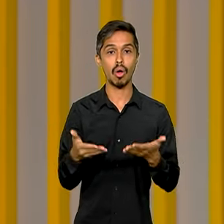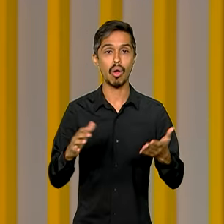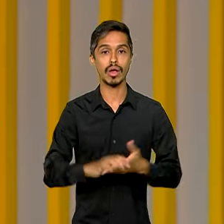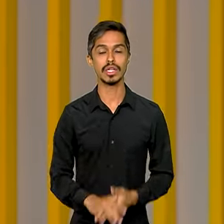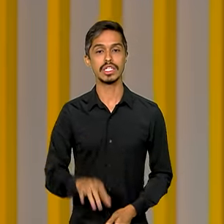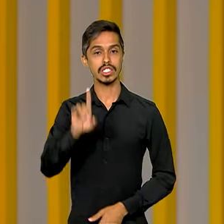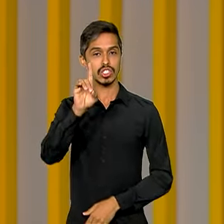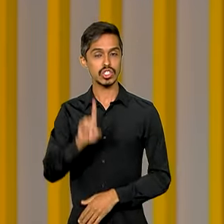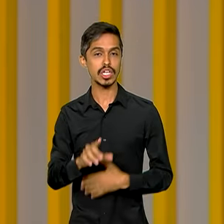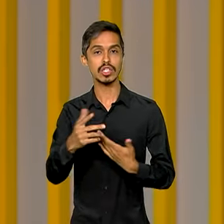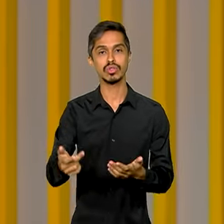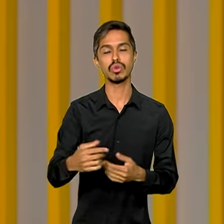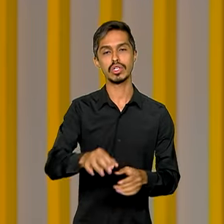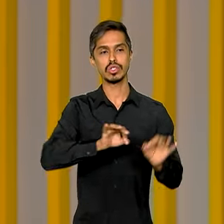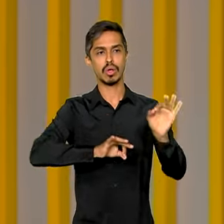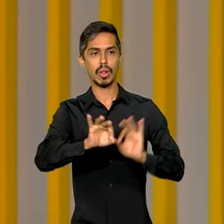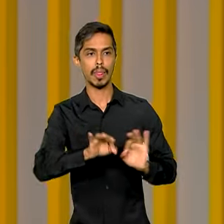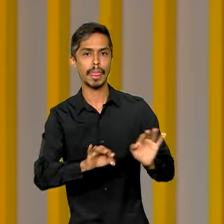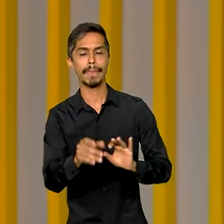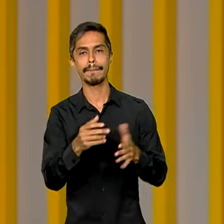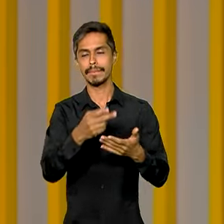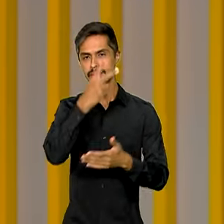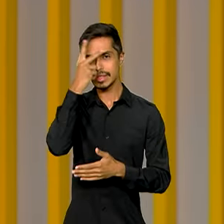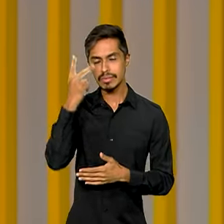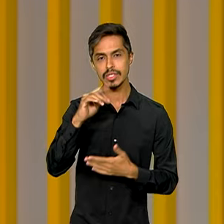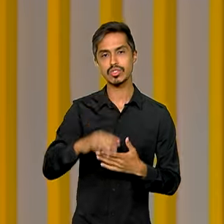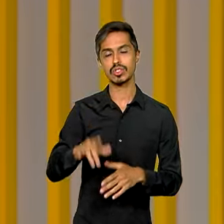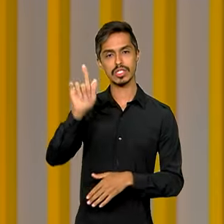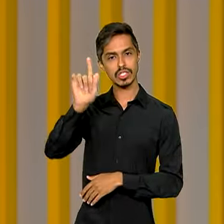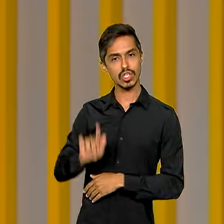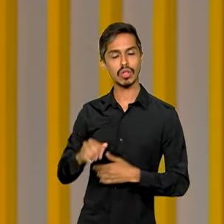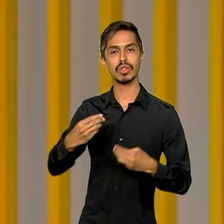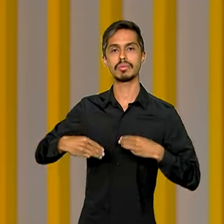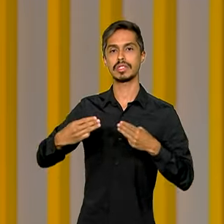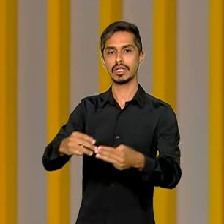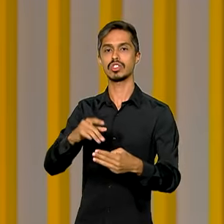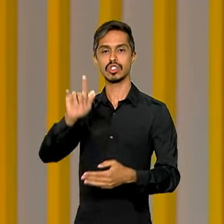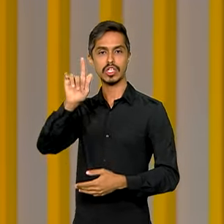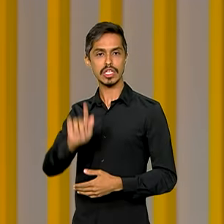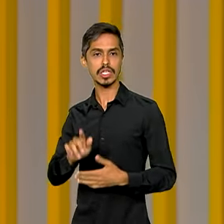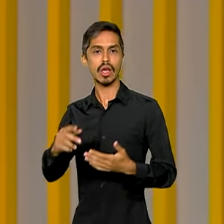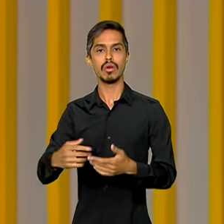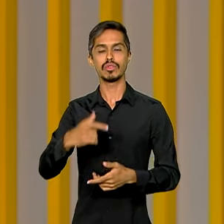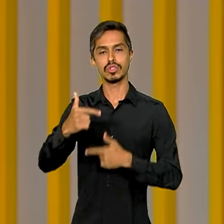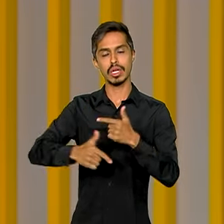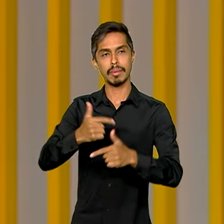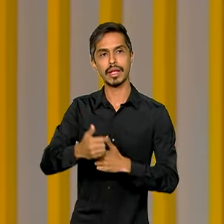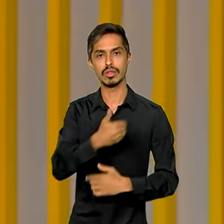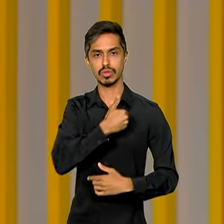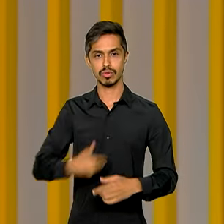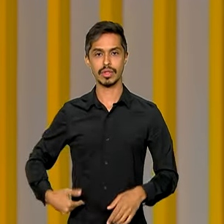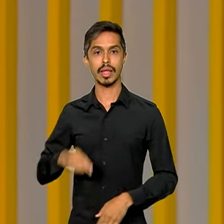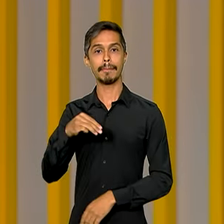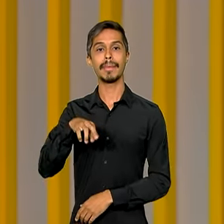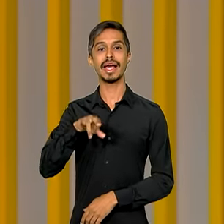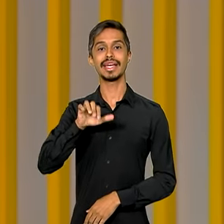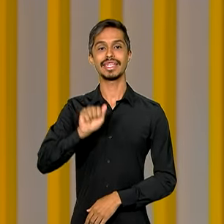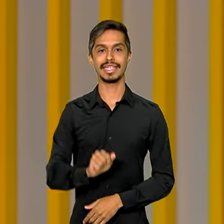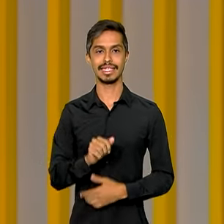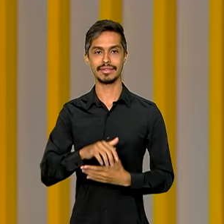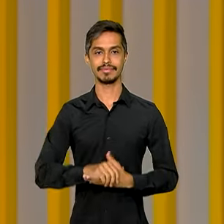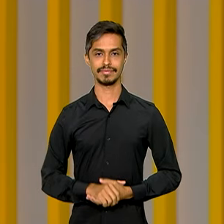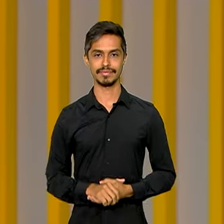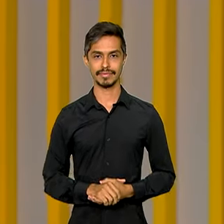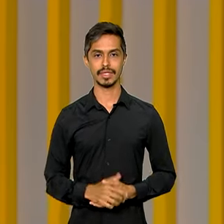Provimento e Movimentação de Pessoal do Ministério da Gestão e da Inovação e Serviços Públicos, Maria Aparecida Chagas